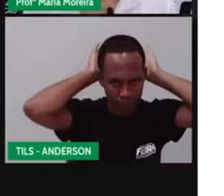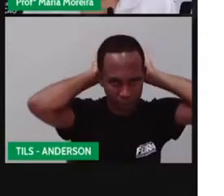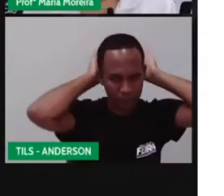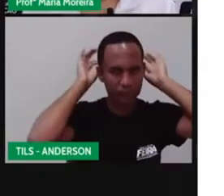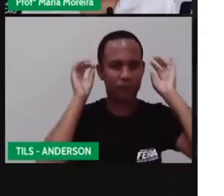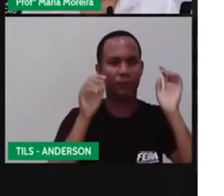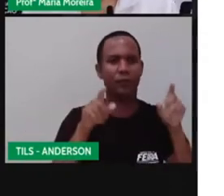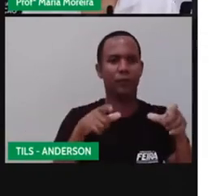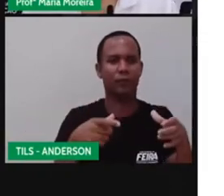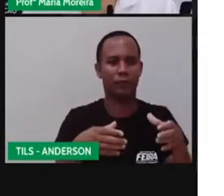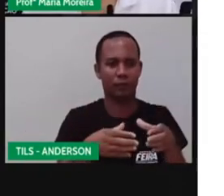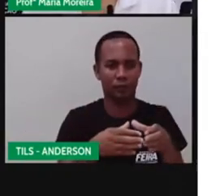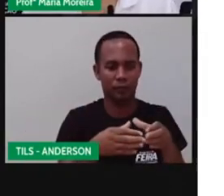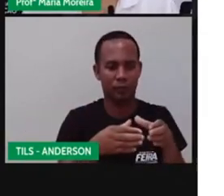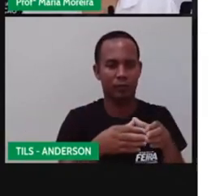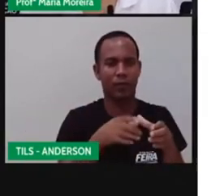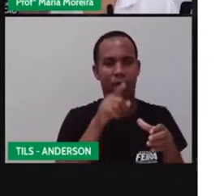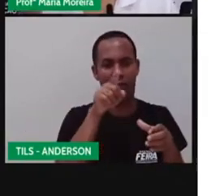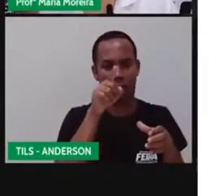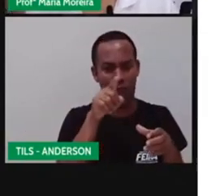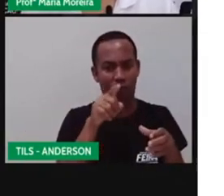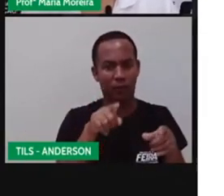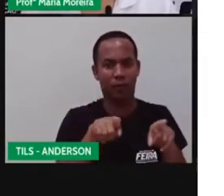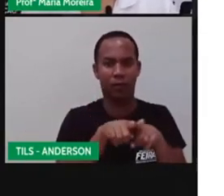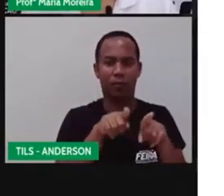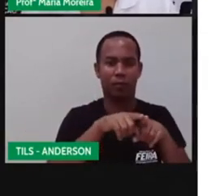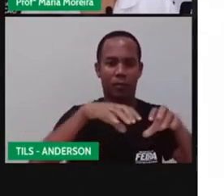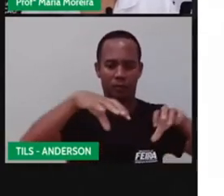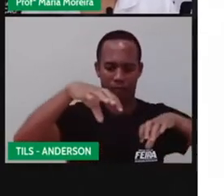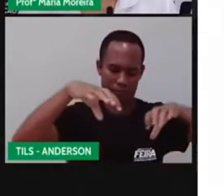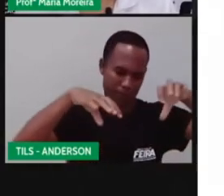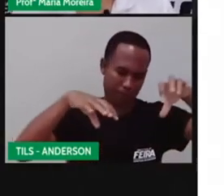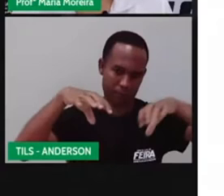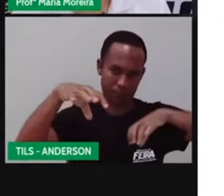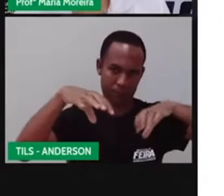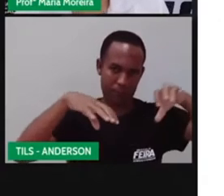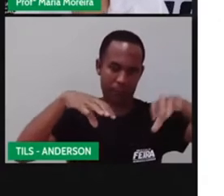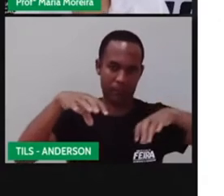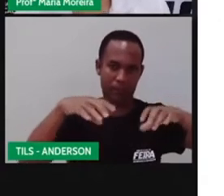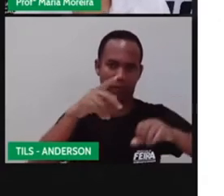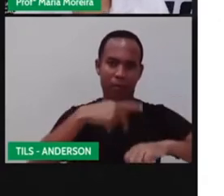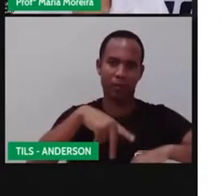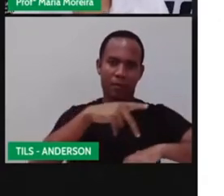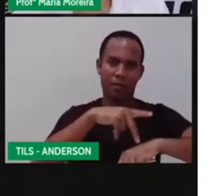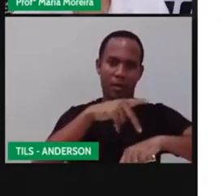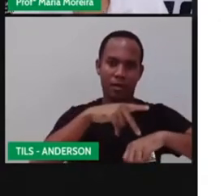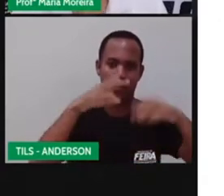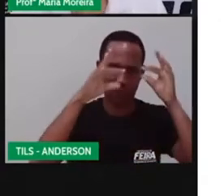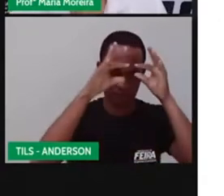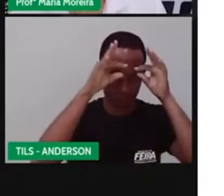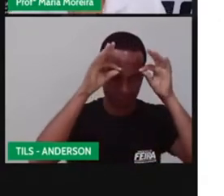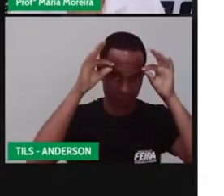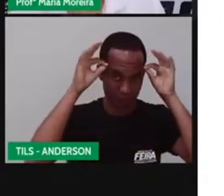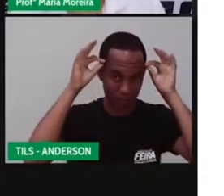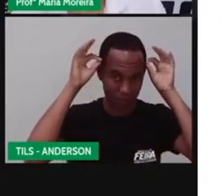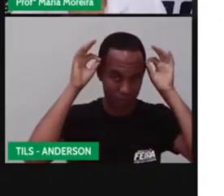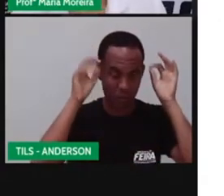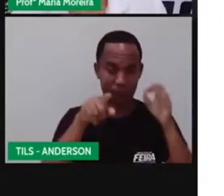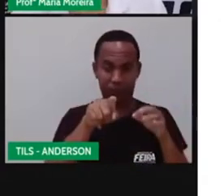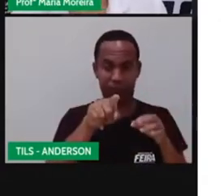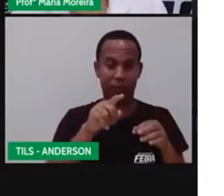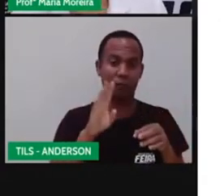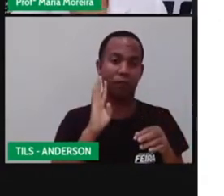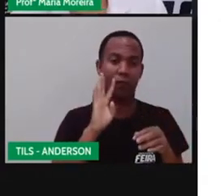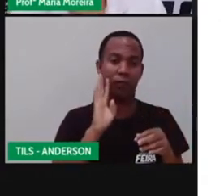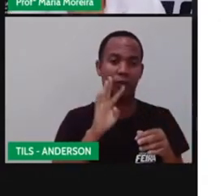pernas de pau e as marionetes, que são essa imagem que tá aí. Né? Olha que bacana. Bacana. Bacana.